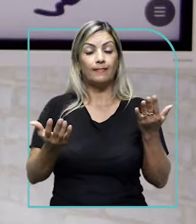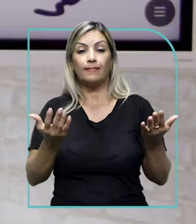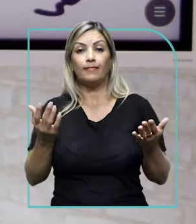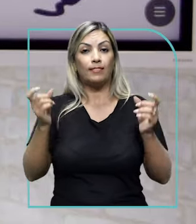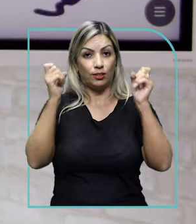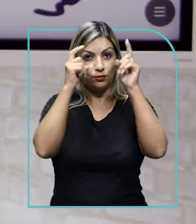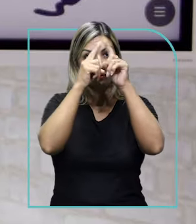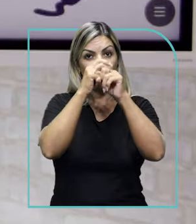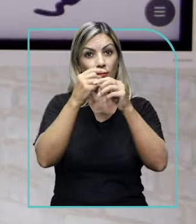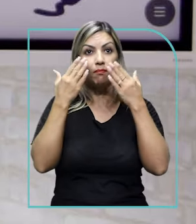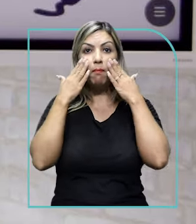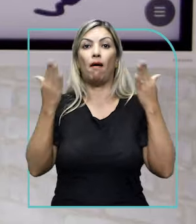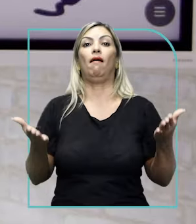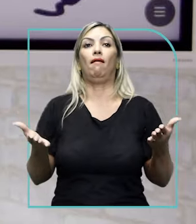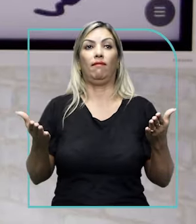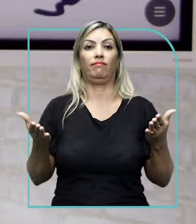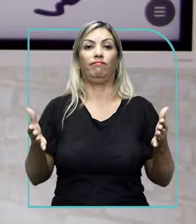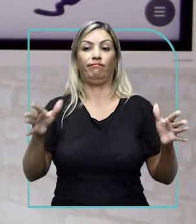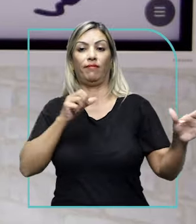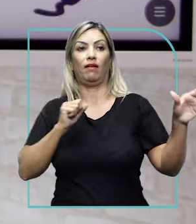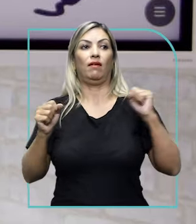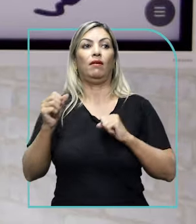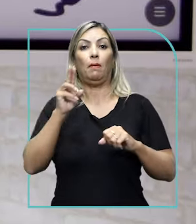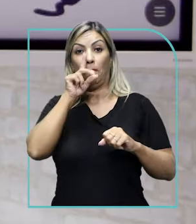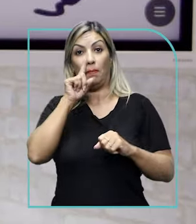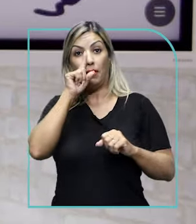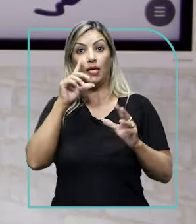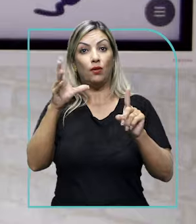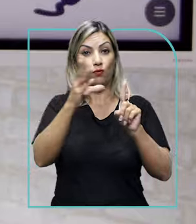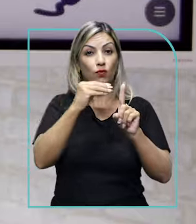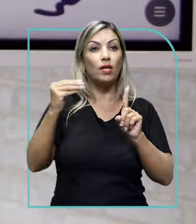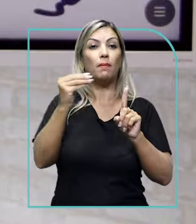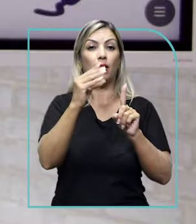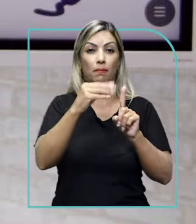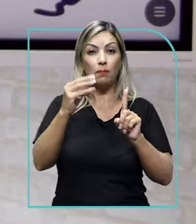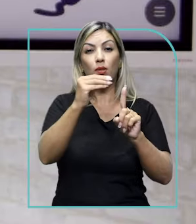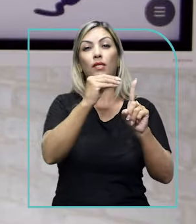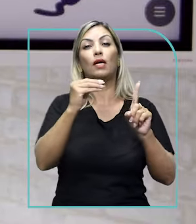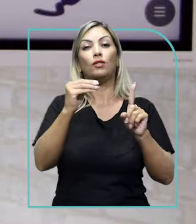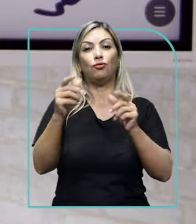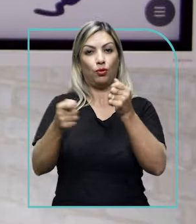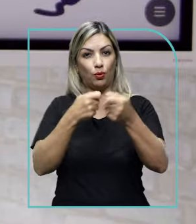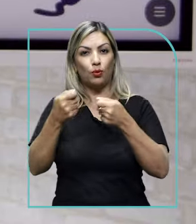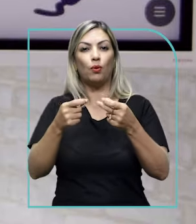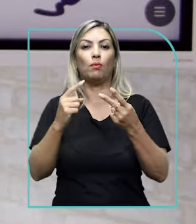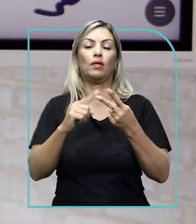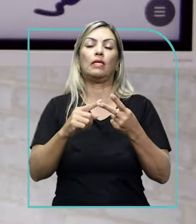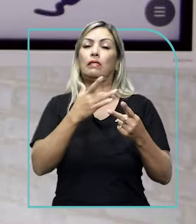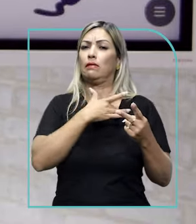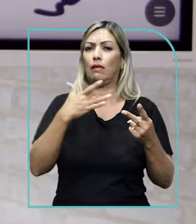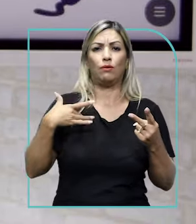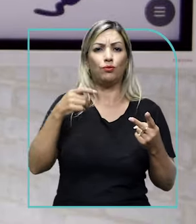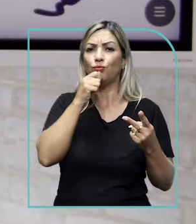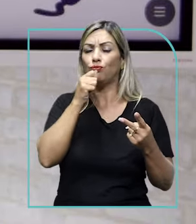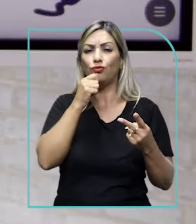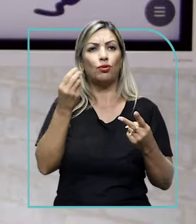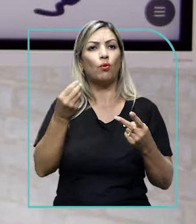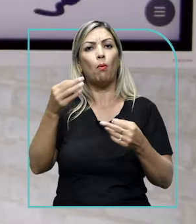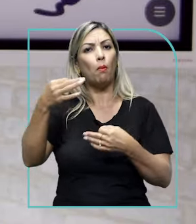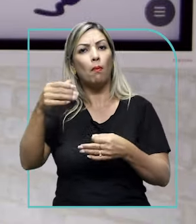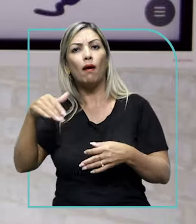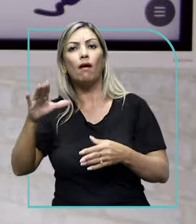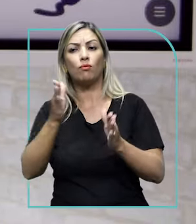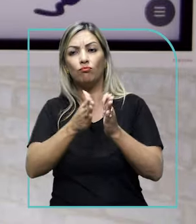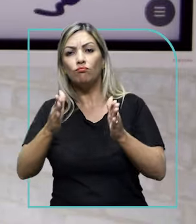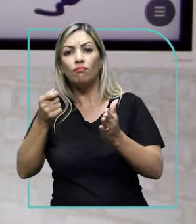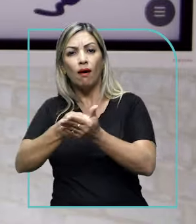exposta a essa vulnerabilidade econômica do momento. Então, plano de saúde não tinha como cobrir e